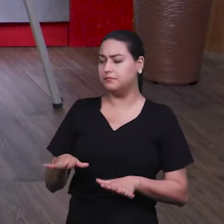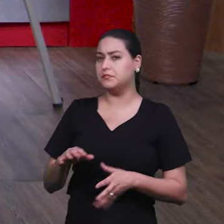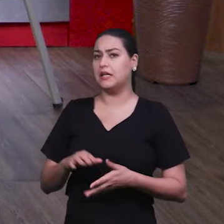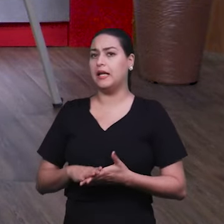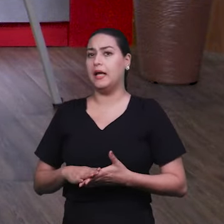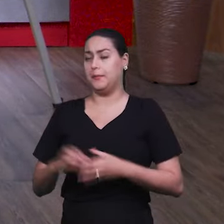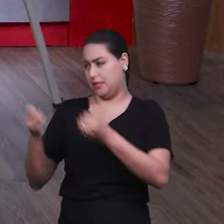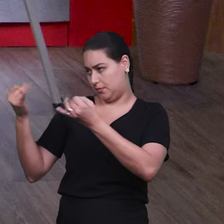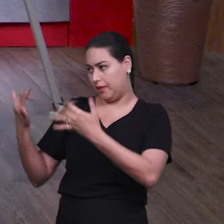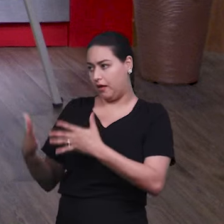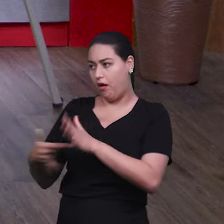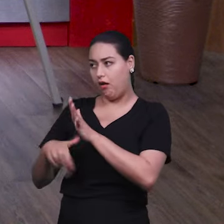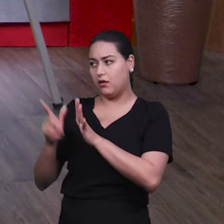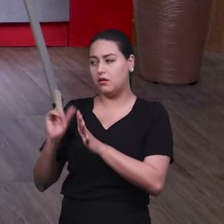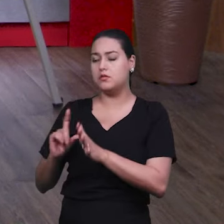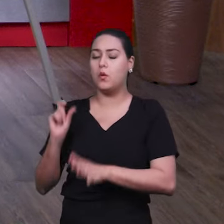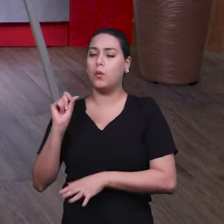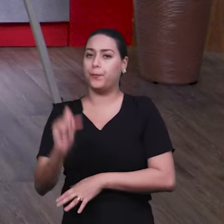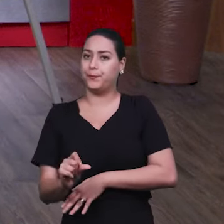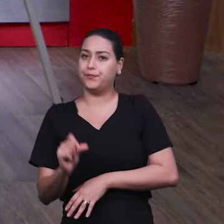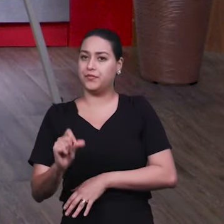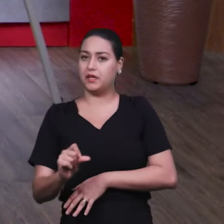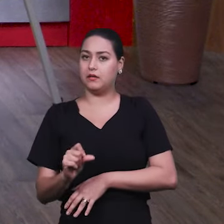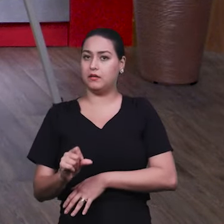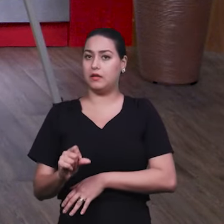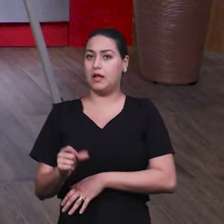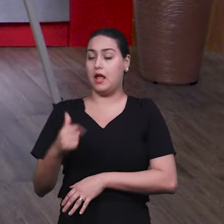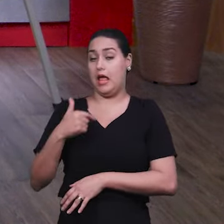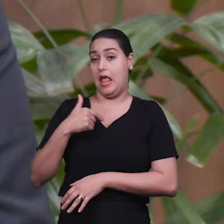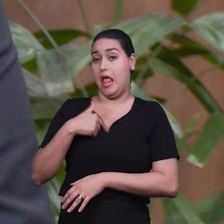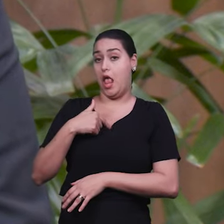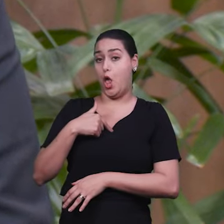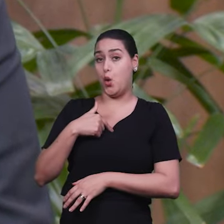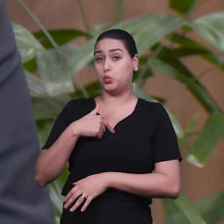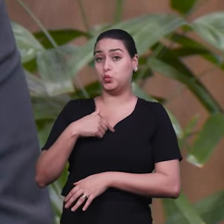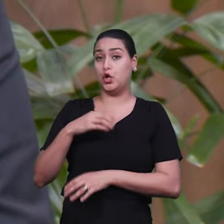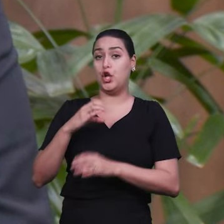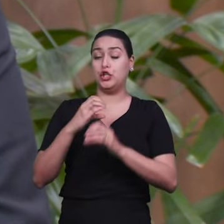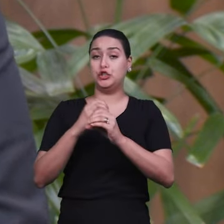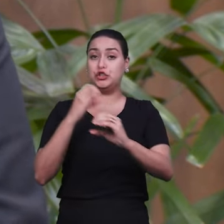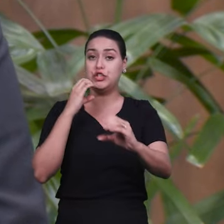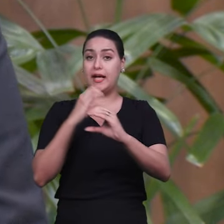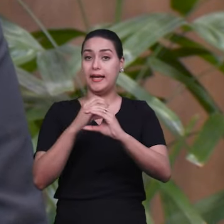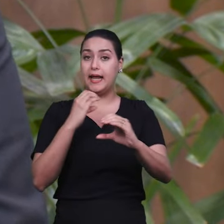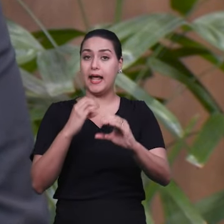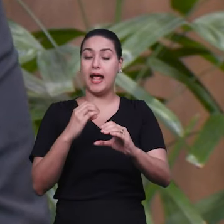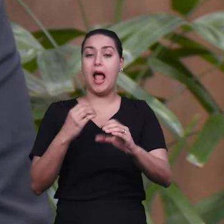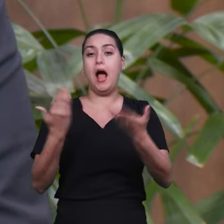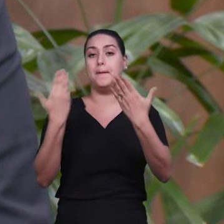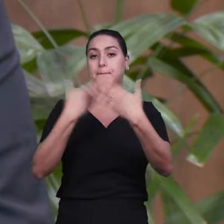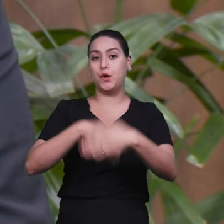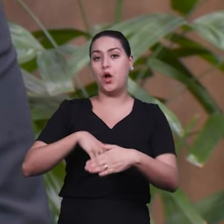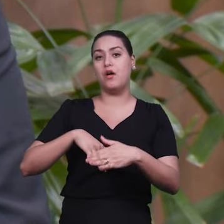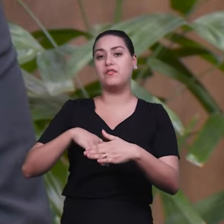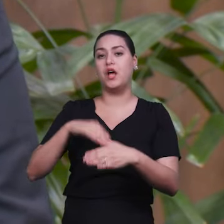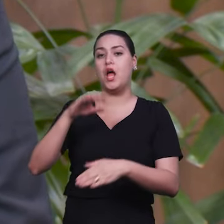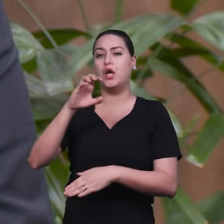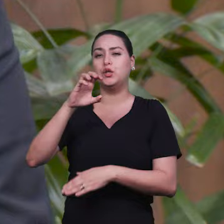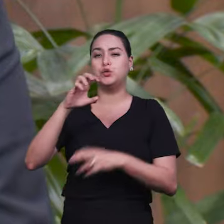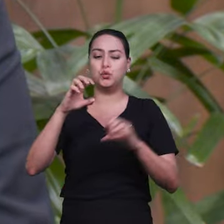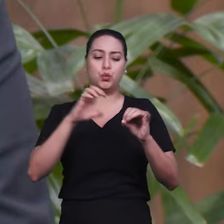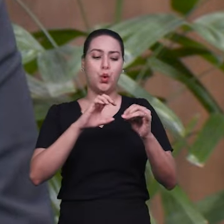assim, para dar uma explicação, né? Eu vou fazer engenharia. Geralmente, você vai fazer o quê? Uma prova do Enem, aí tem aqueles conhecimentos.